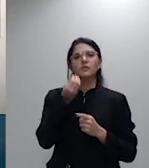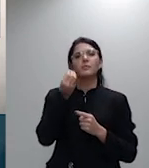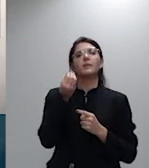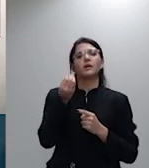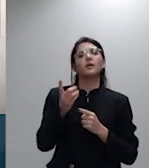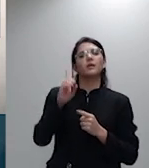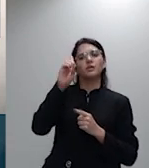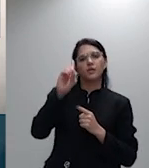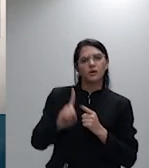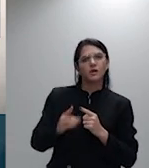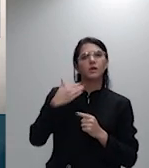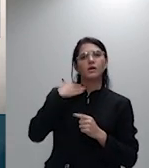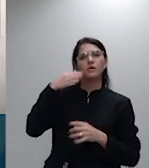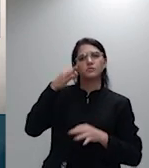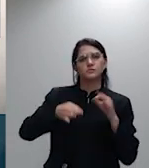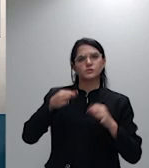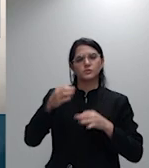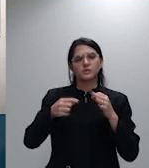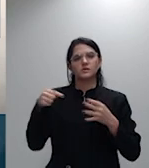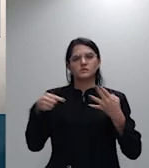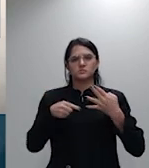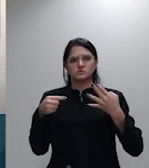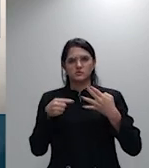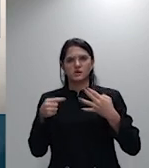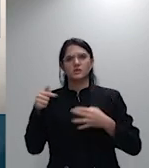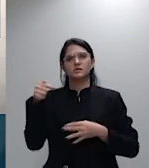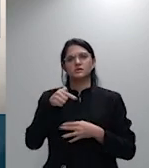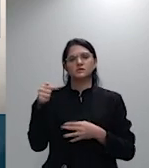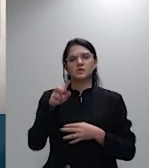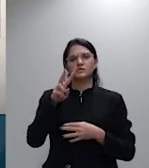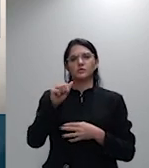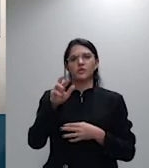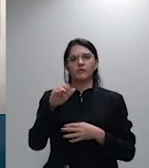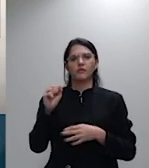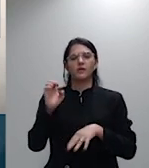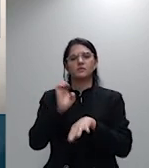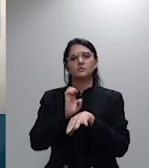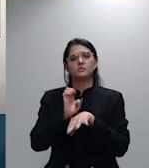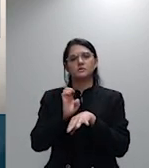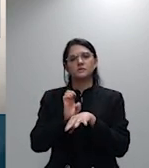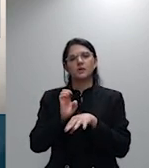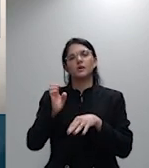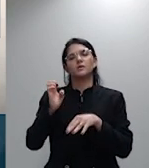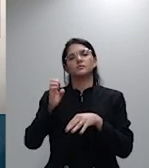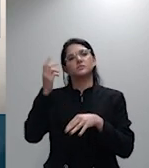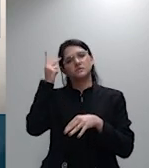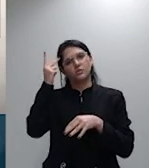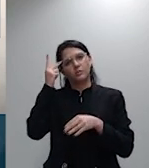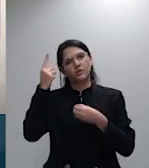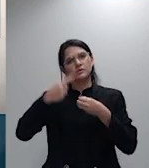do trabalho de Campinas nos termos do voto do relator decisão unânime